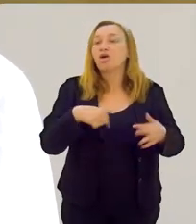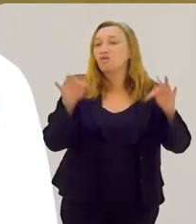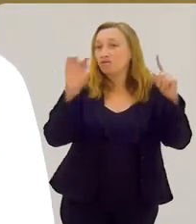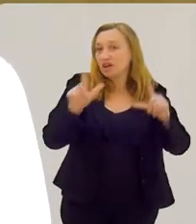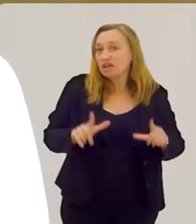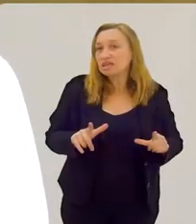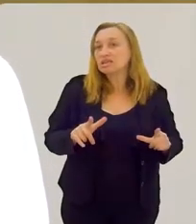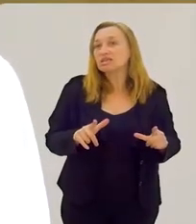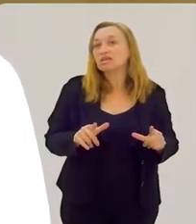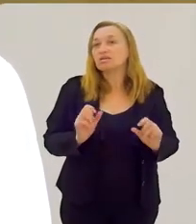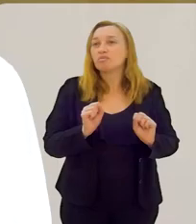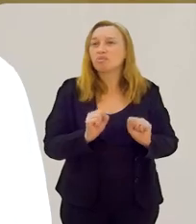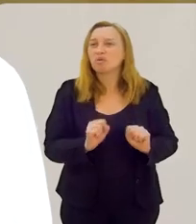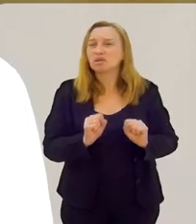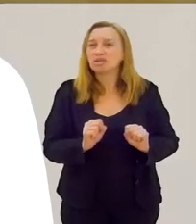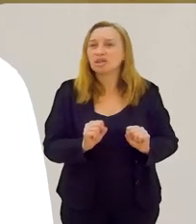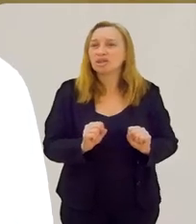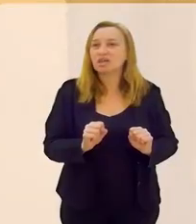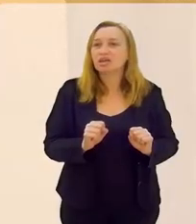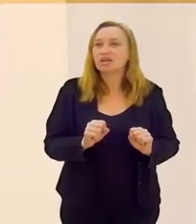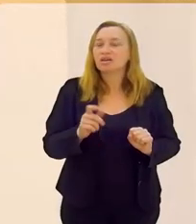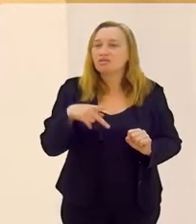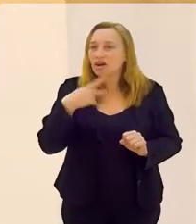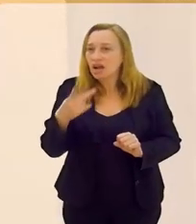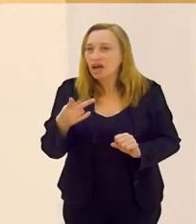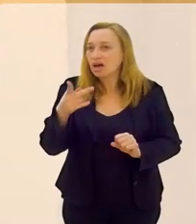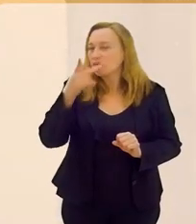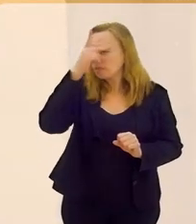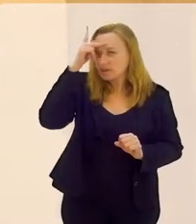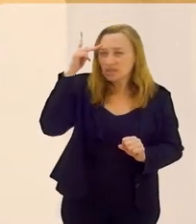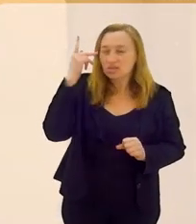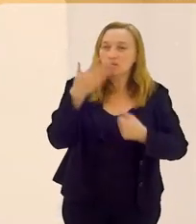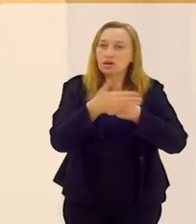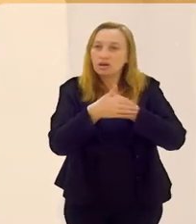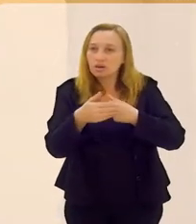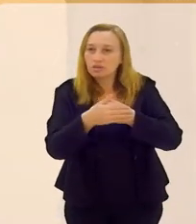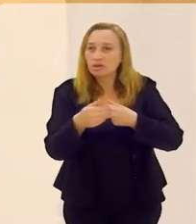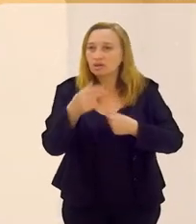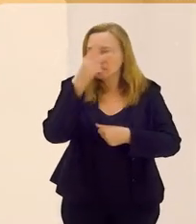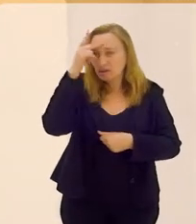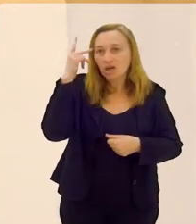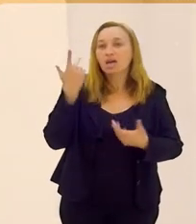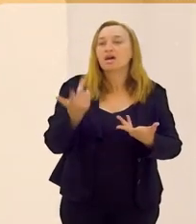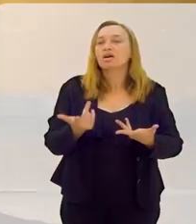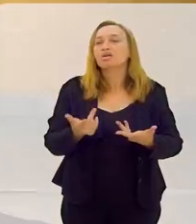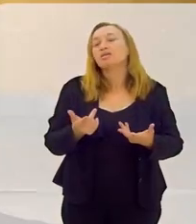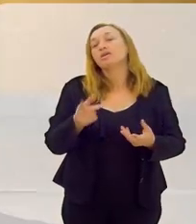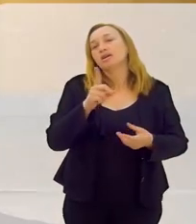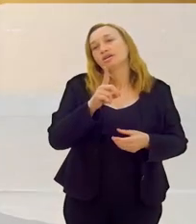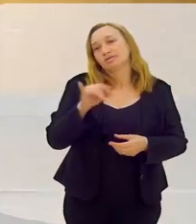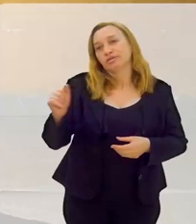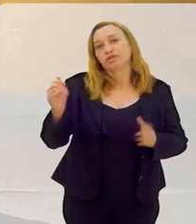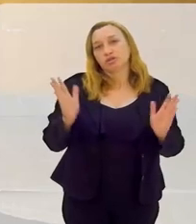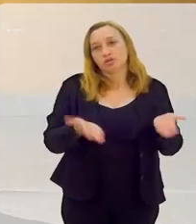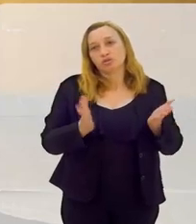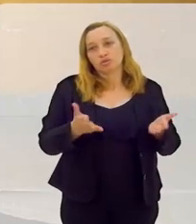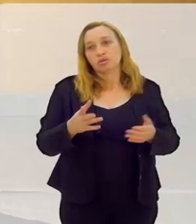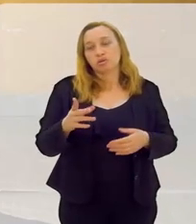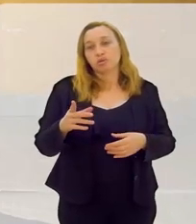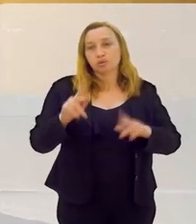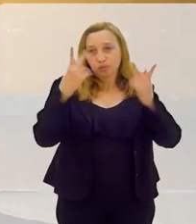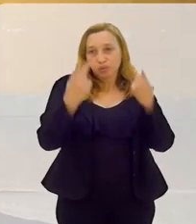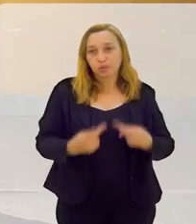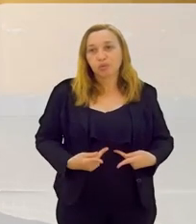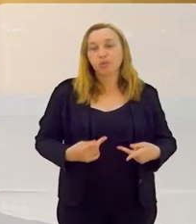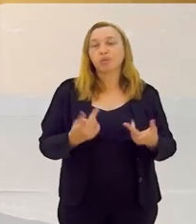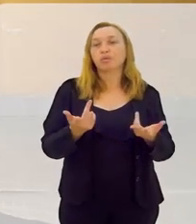eu fico feliz de poder dar uma palavra a alguém, poder acalentar o coração de alguém, principalmente nos dias de hoje, onde o ser